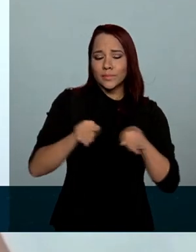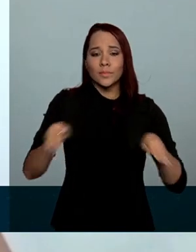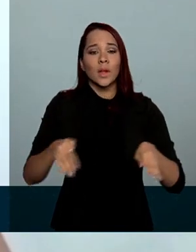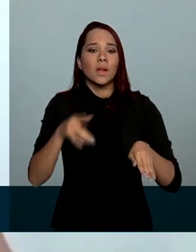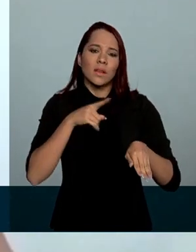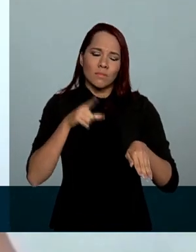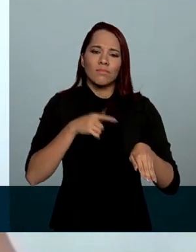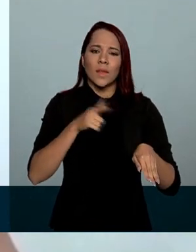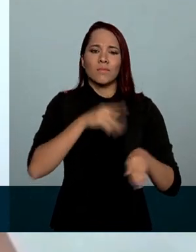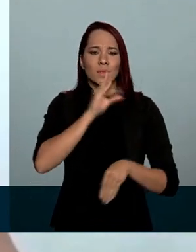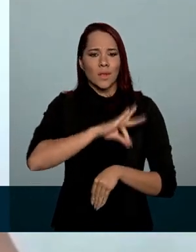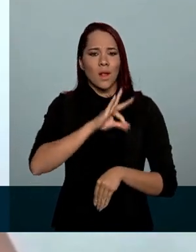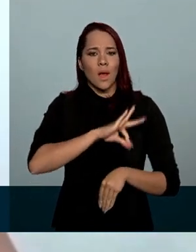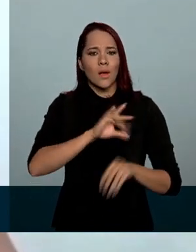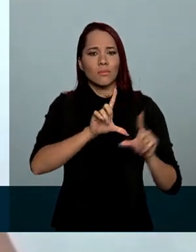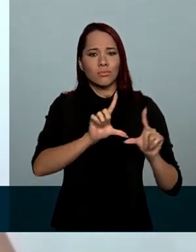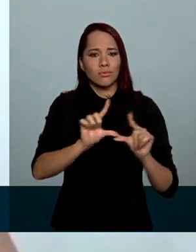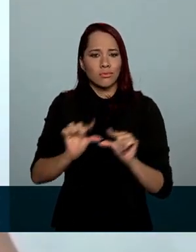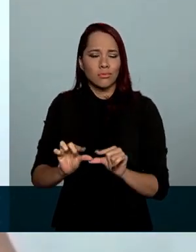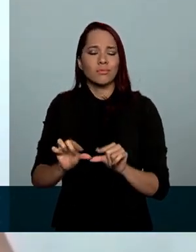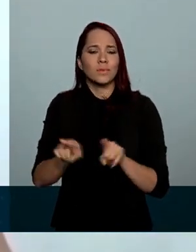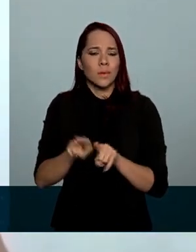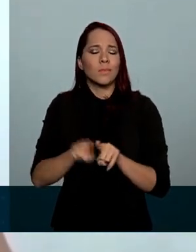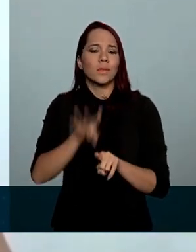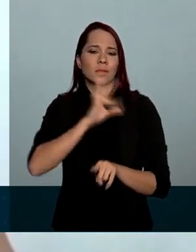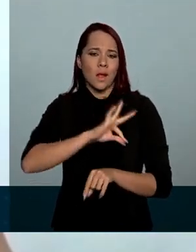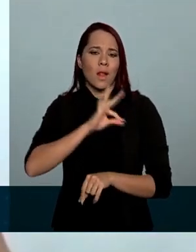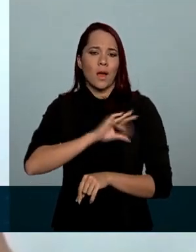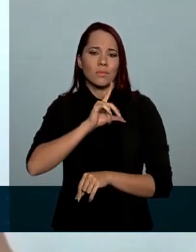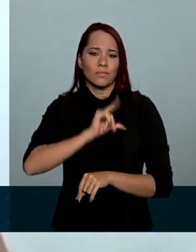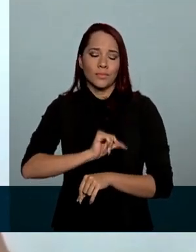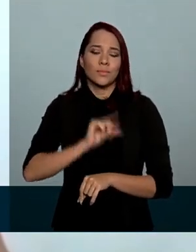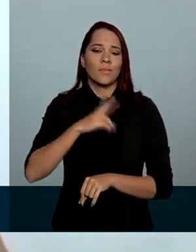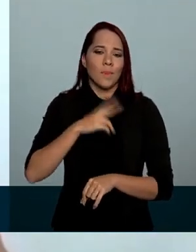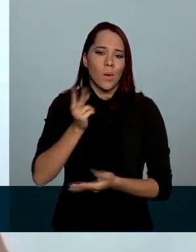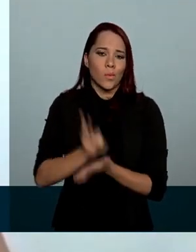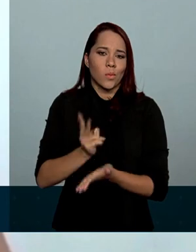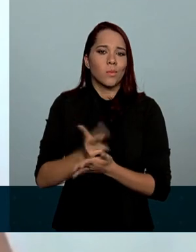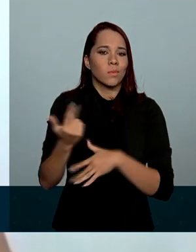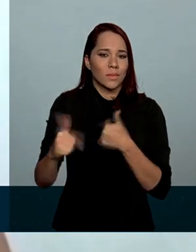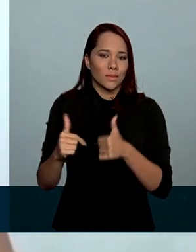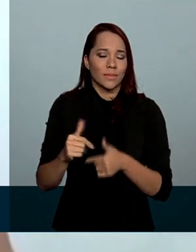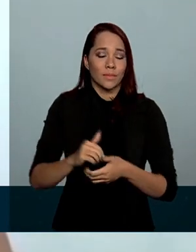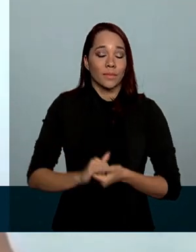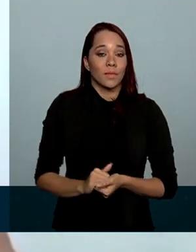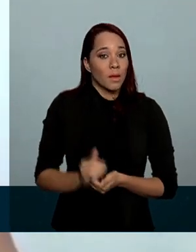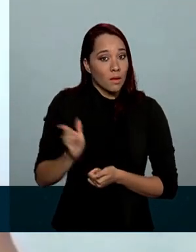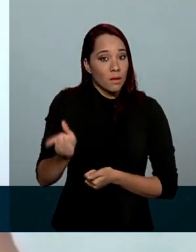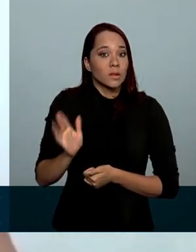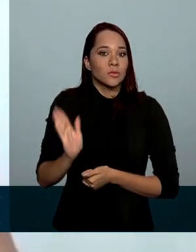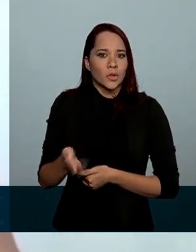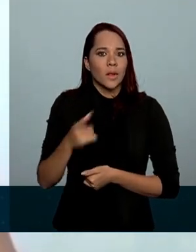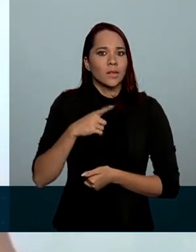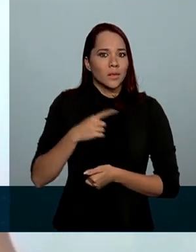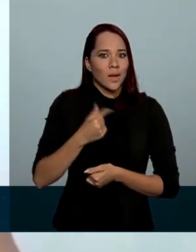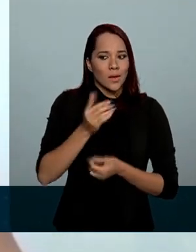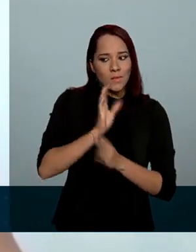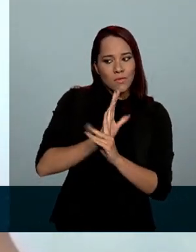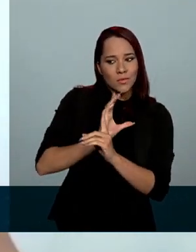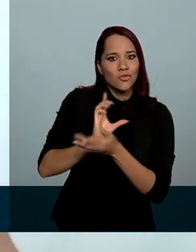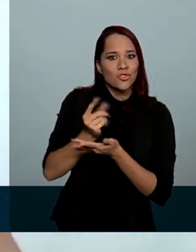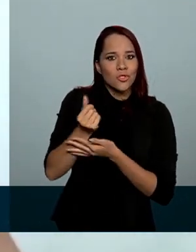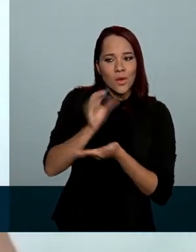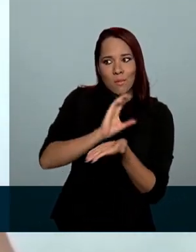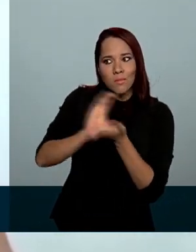teve redução de jornada e de salário para manter o emprego. E ela já tem destino certo para o